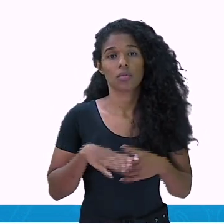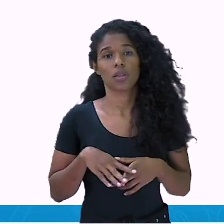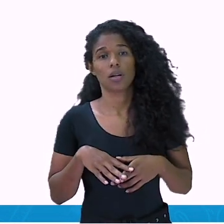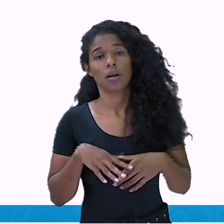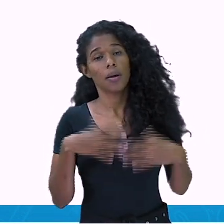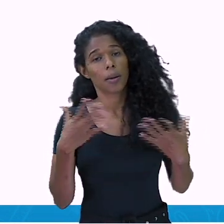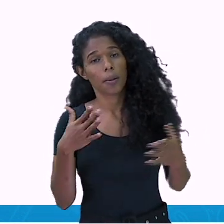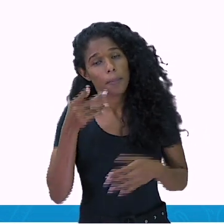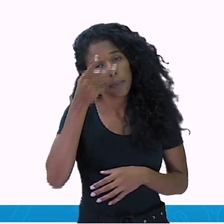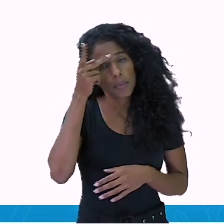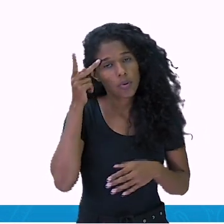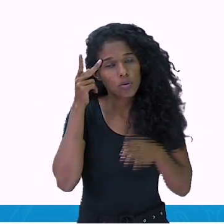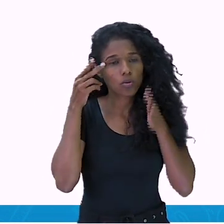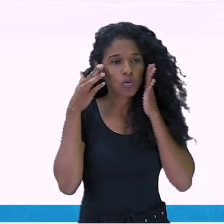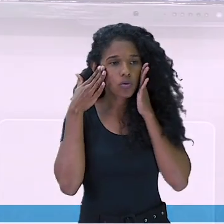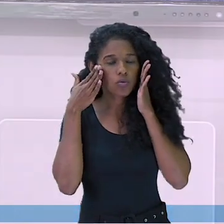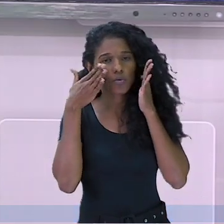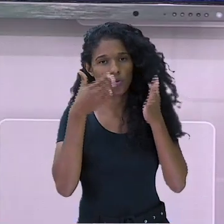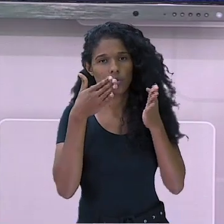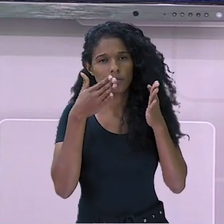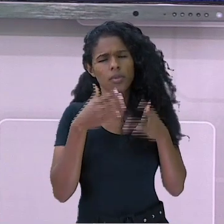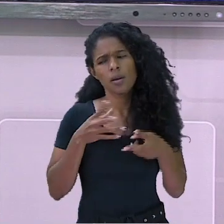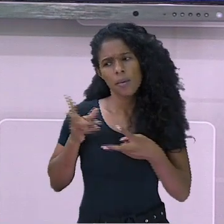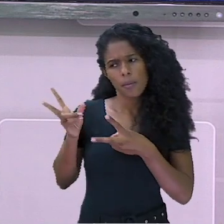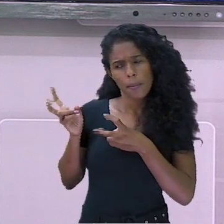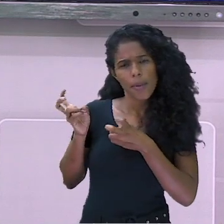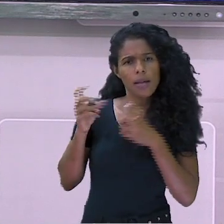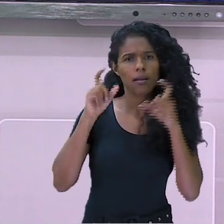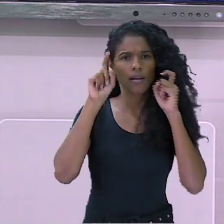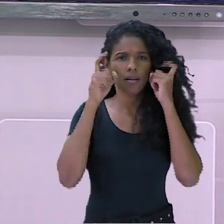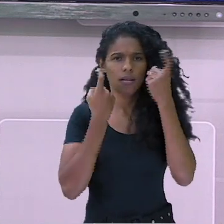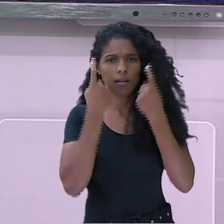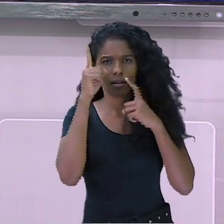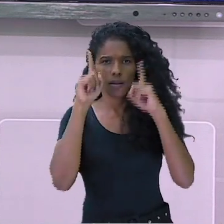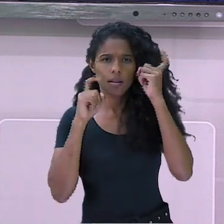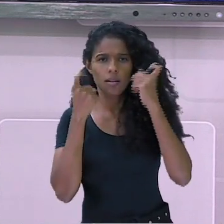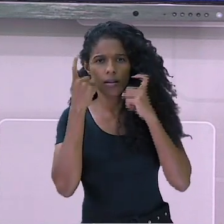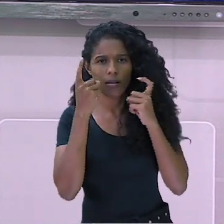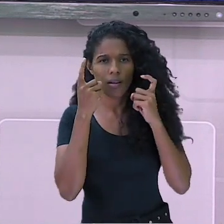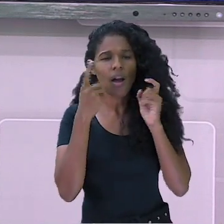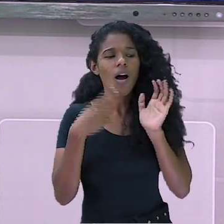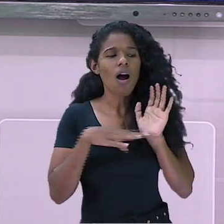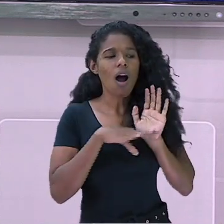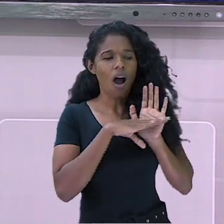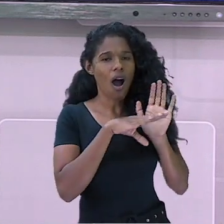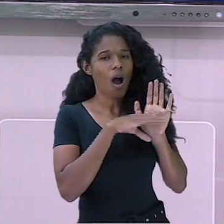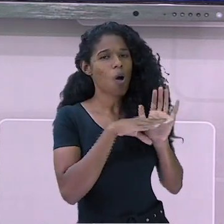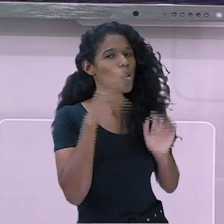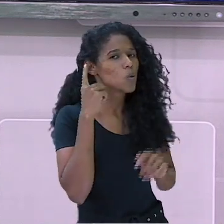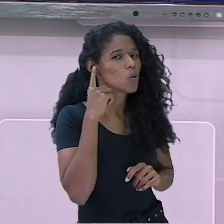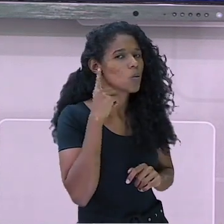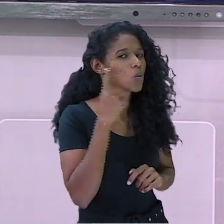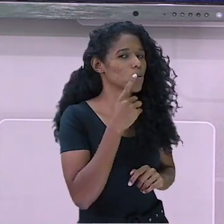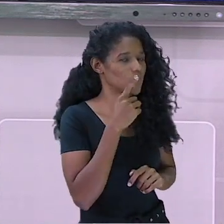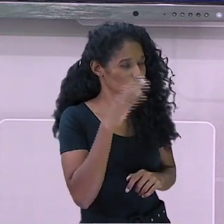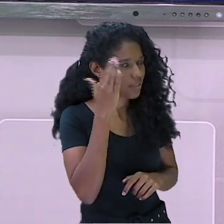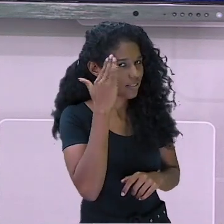concentrada. Percebe que essas expressões aqui, elas facilitam o entendimento?